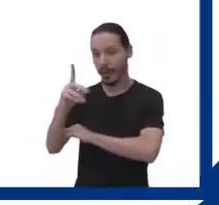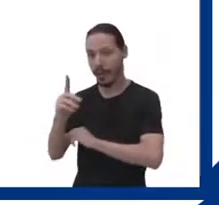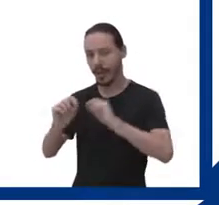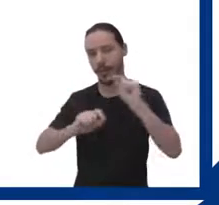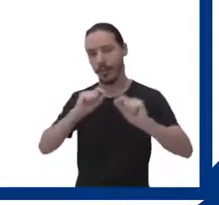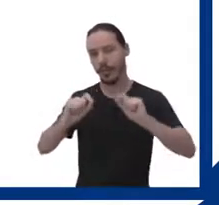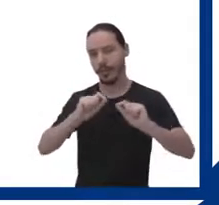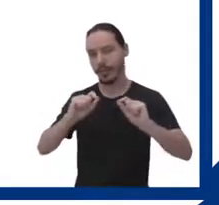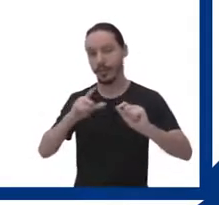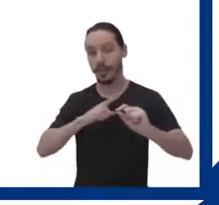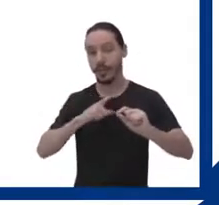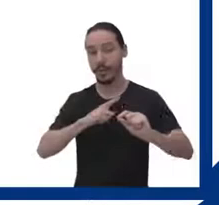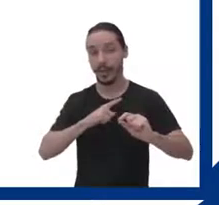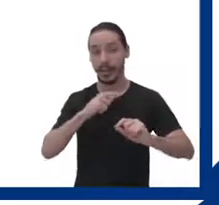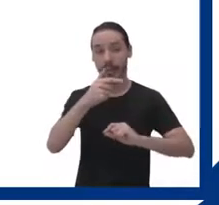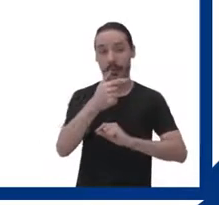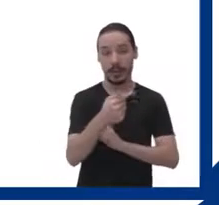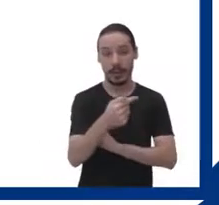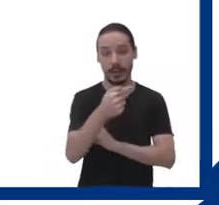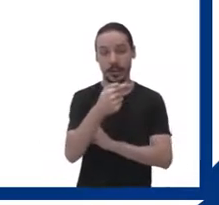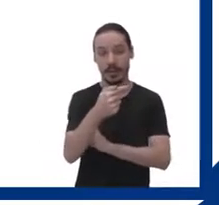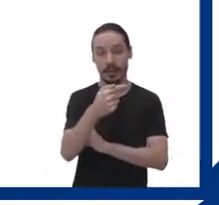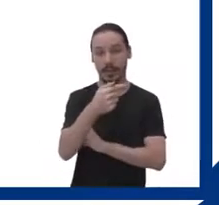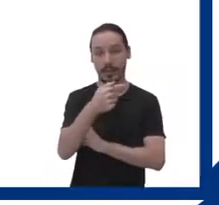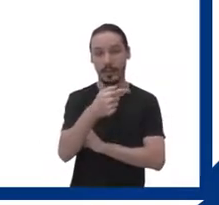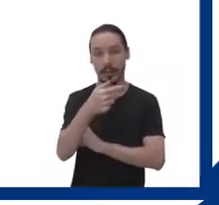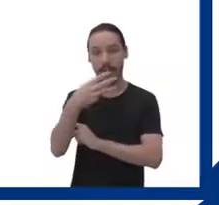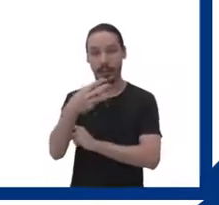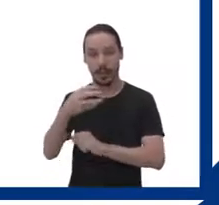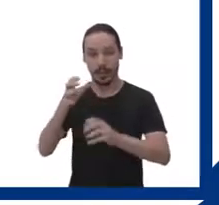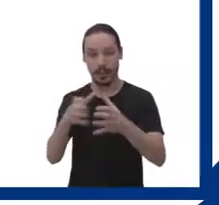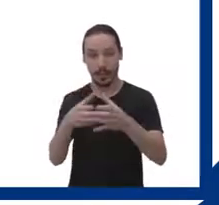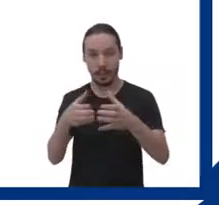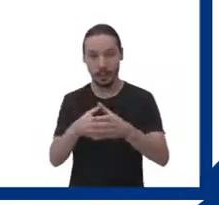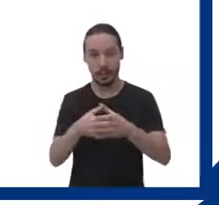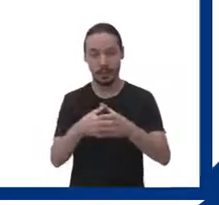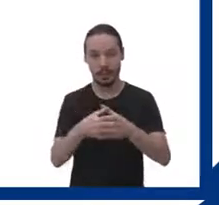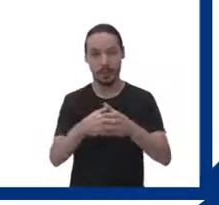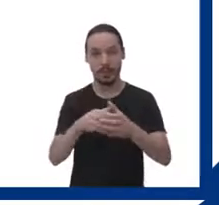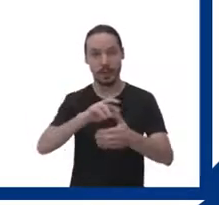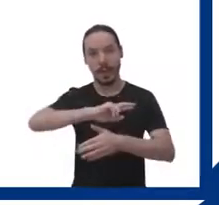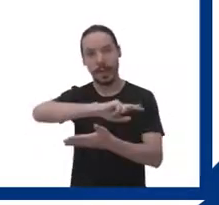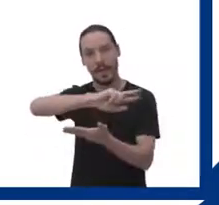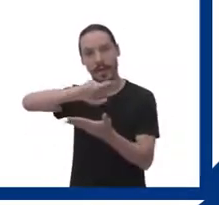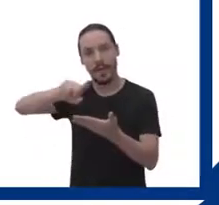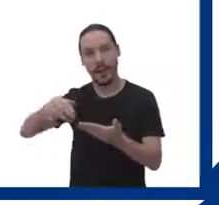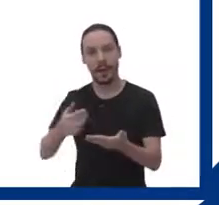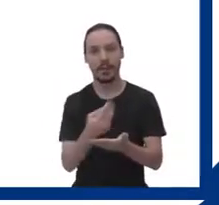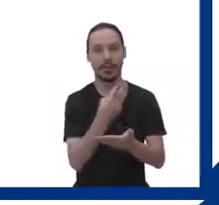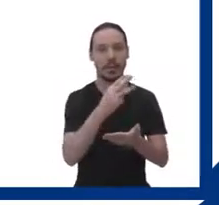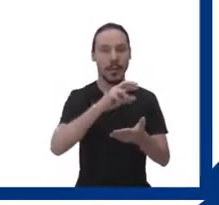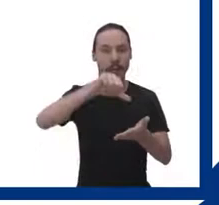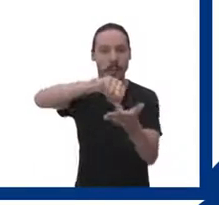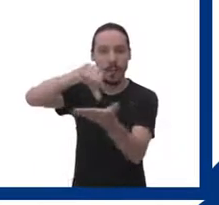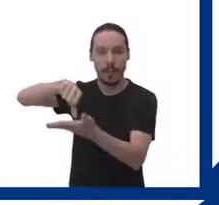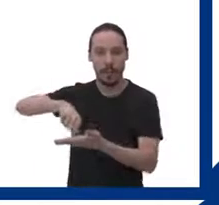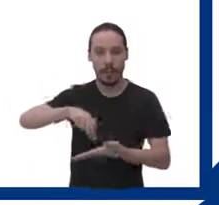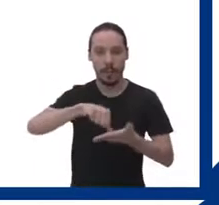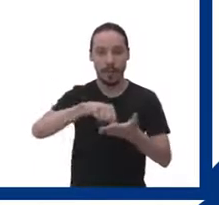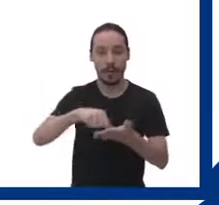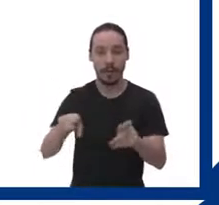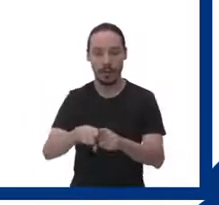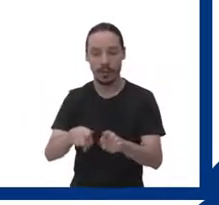73 turmas, dispersa em oito polos dos primeiros e mais 32 novos polos. Um dos